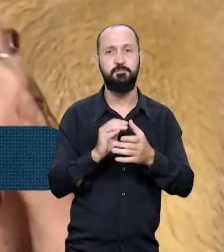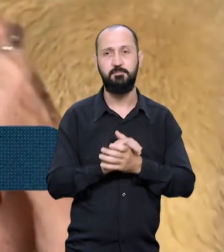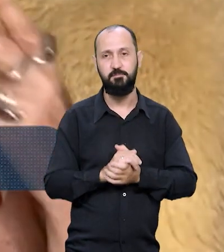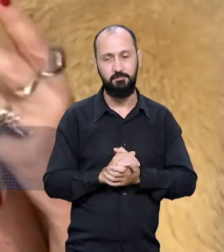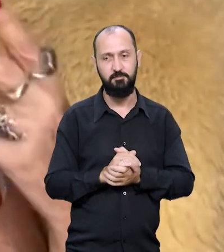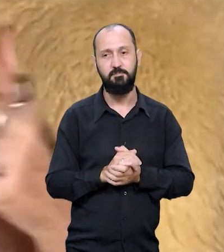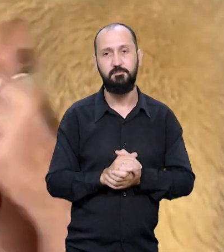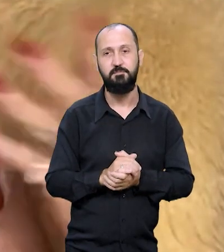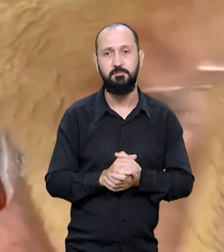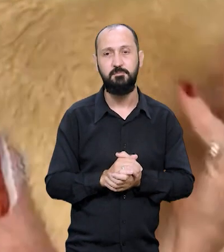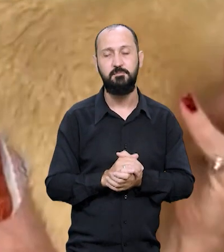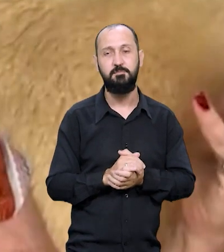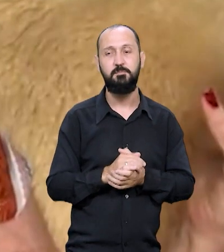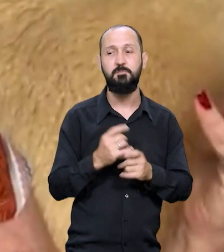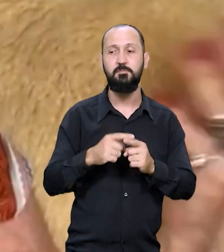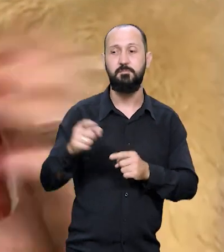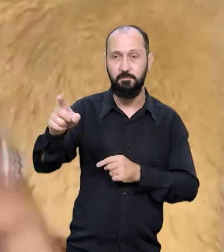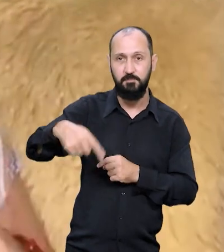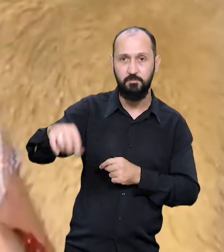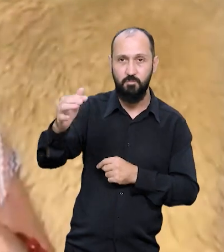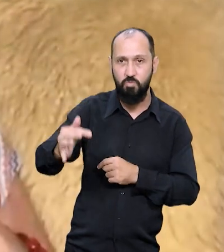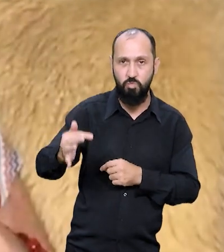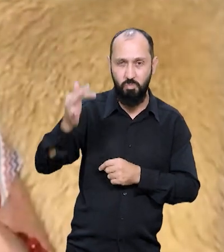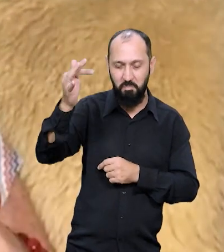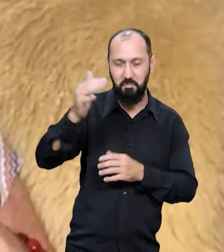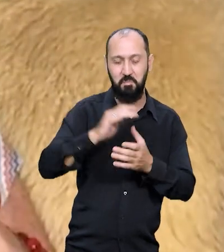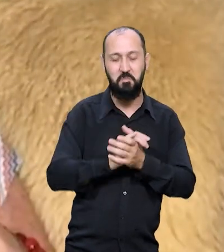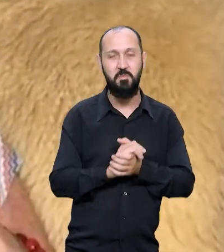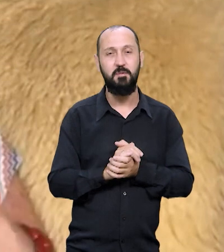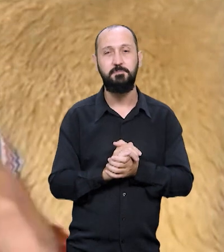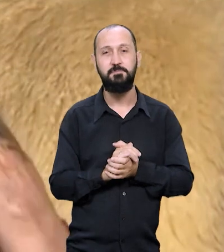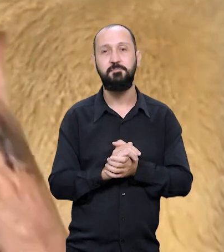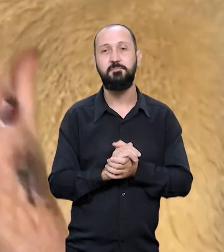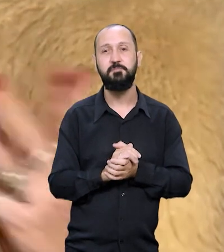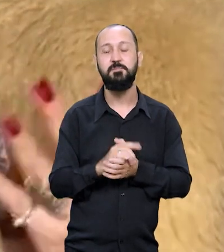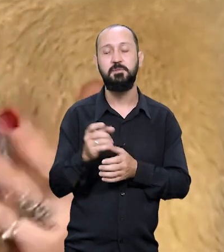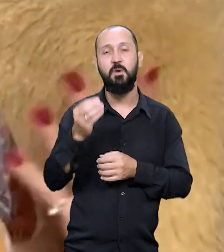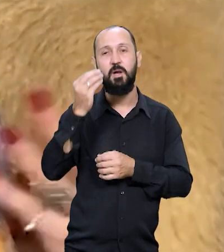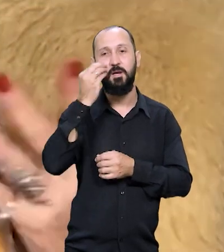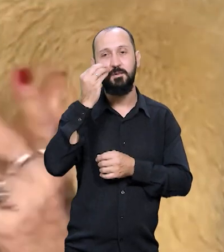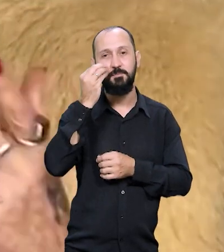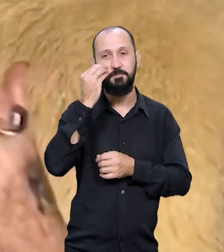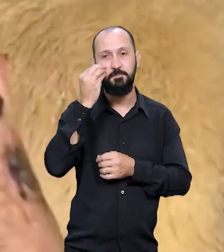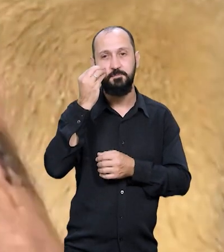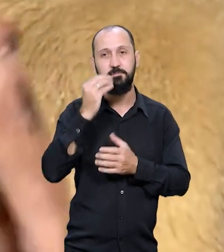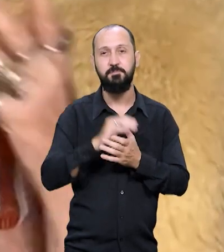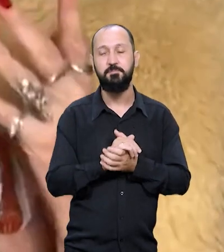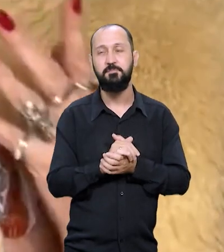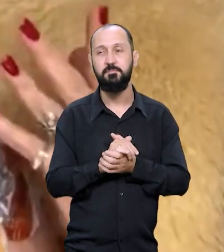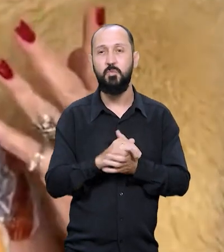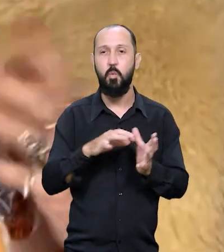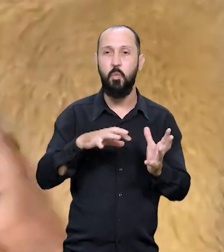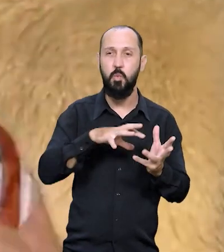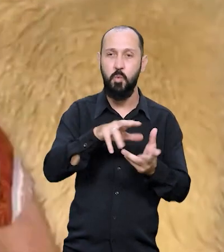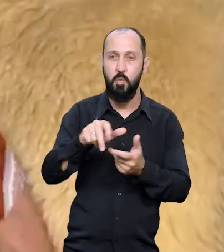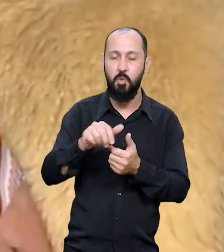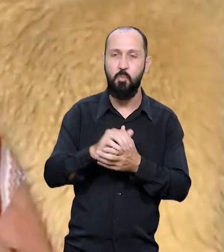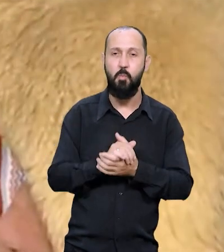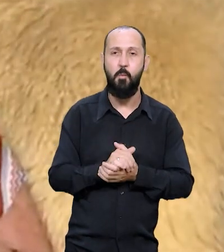o futuro, isso, são as tendências do mundo.